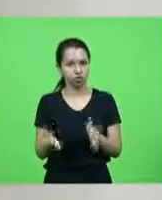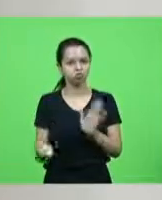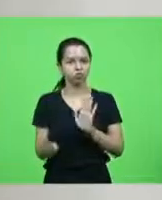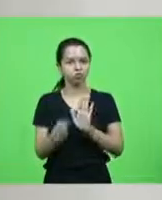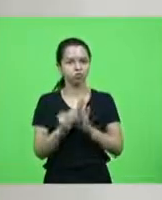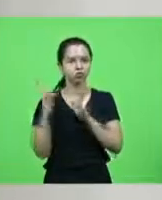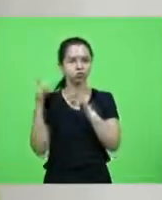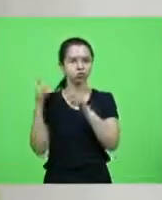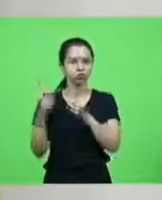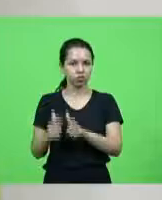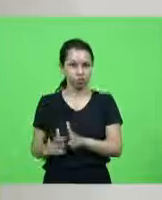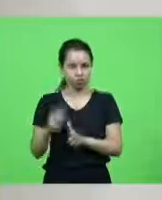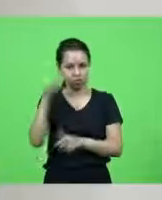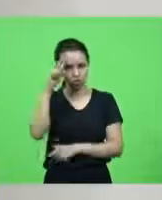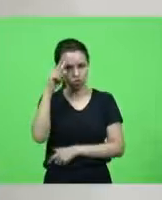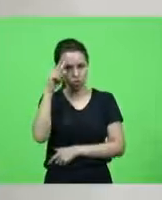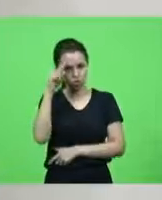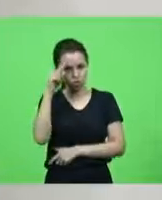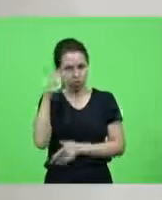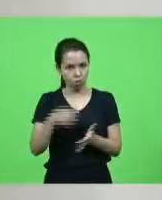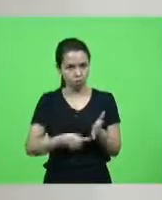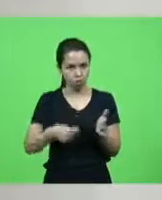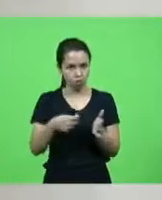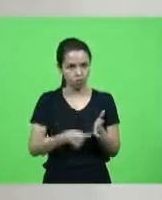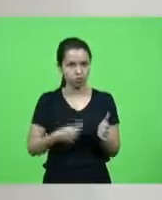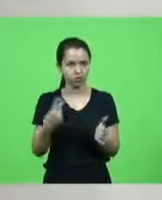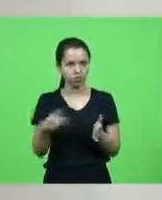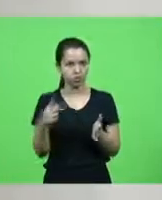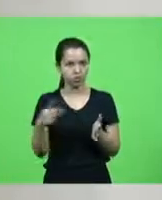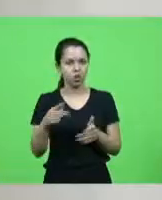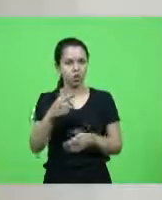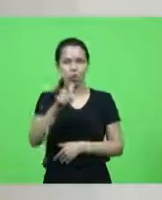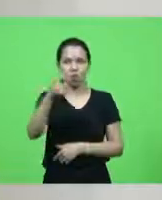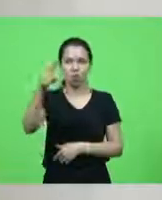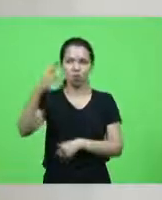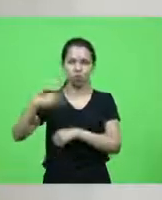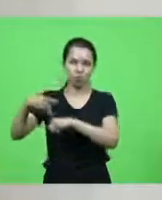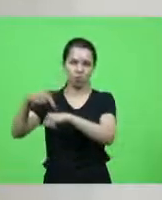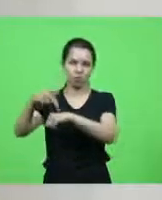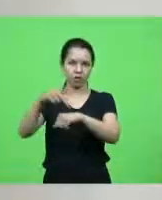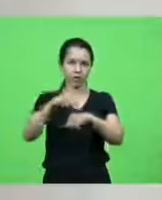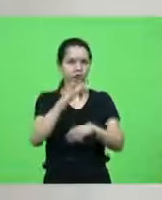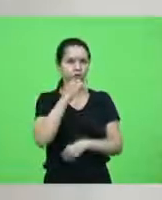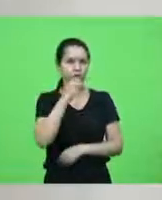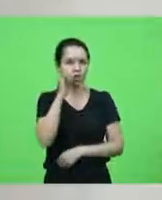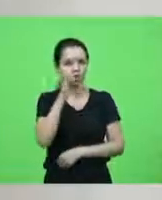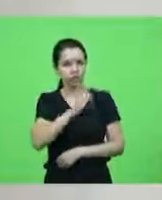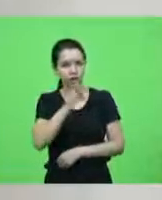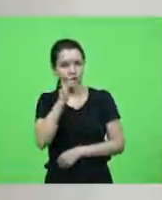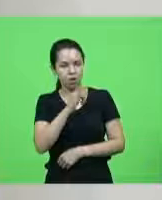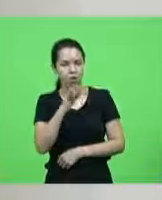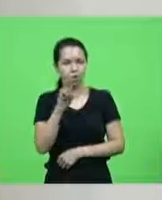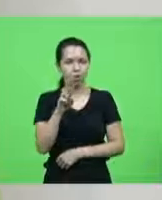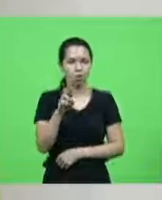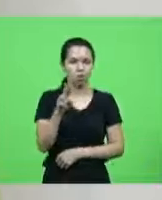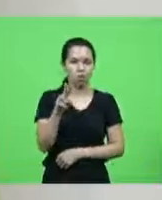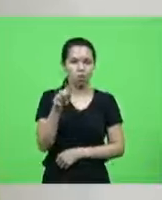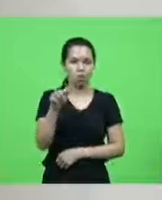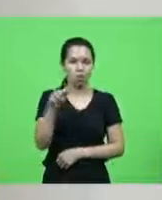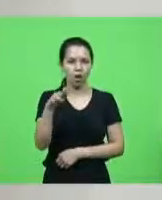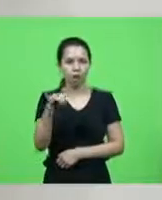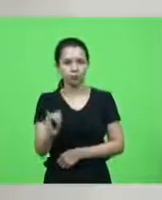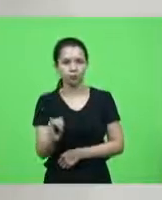encorajamento muito maiores inclusive em outros países como é o caso da Itália do Uruguai nós